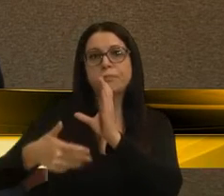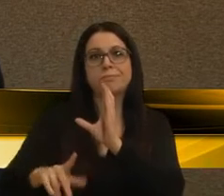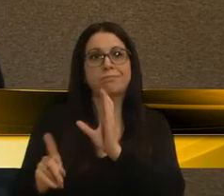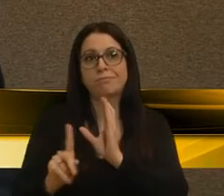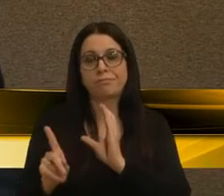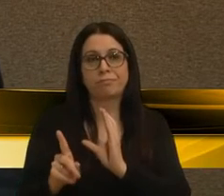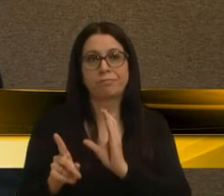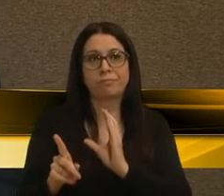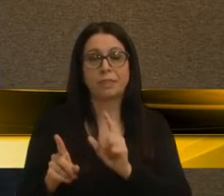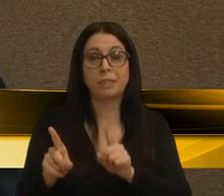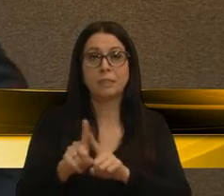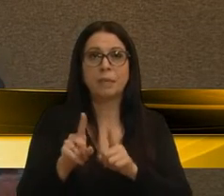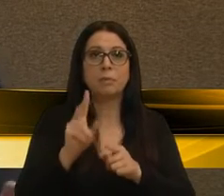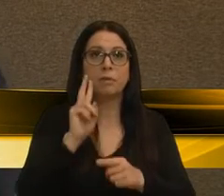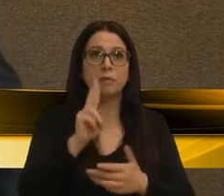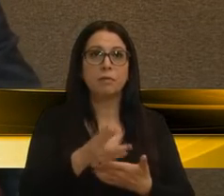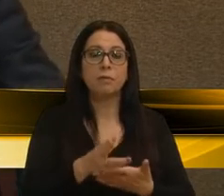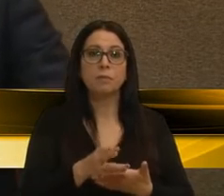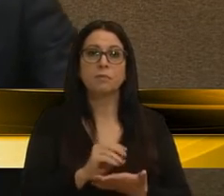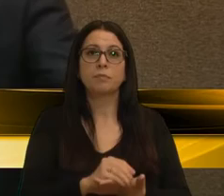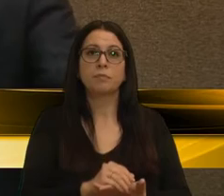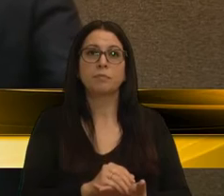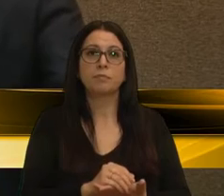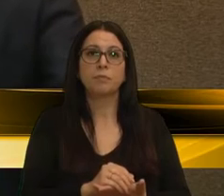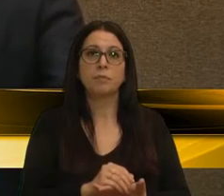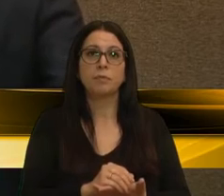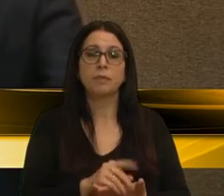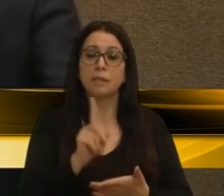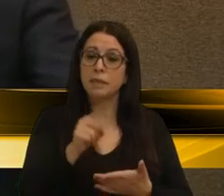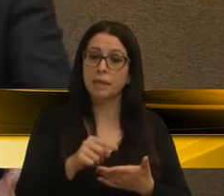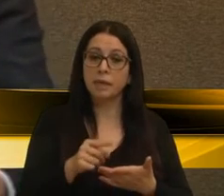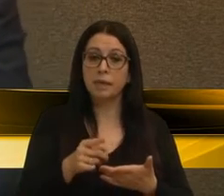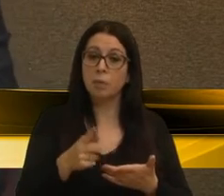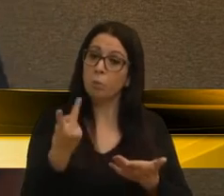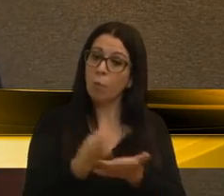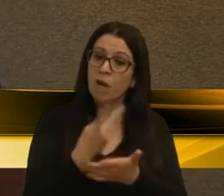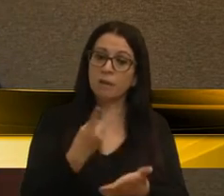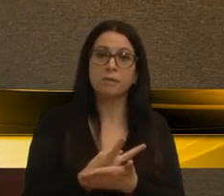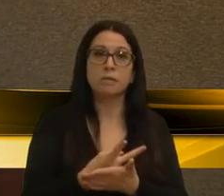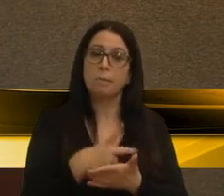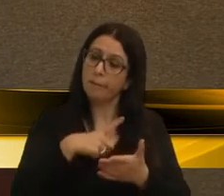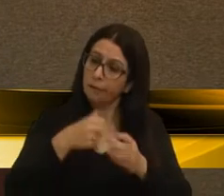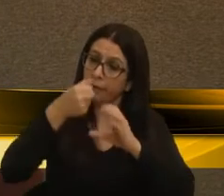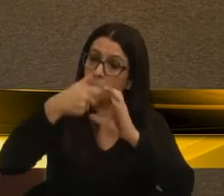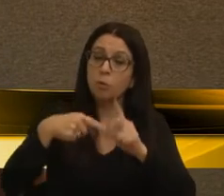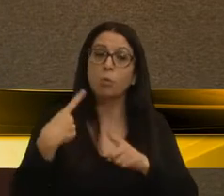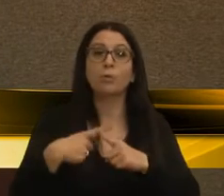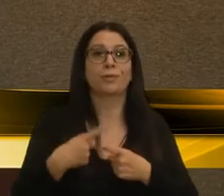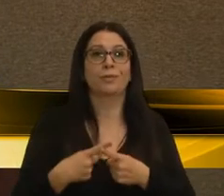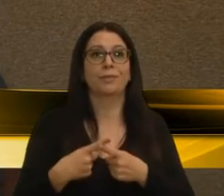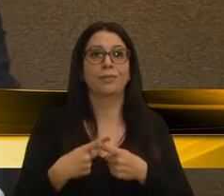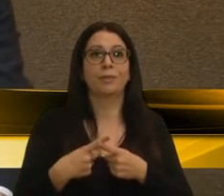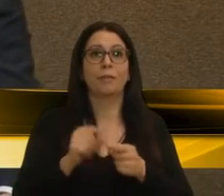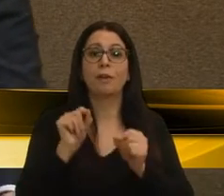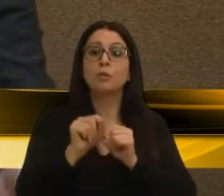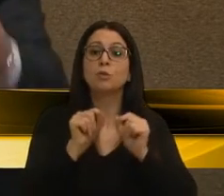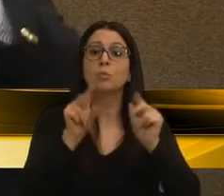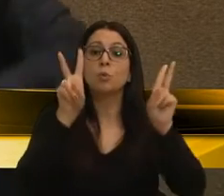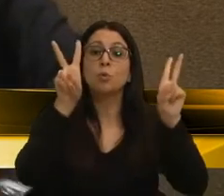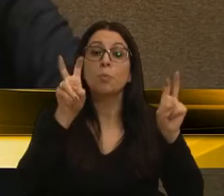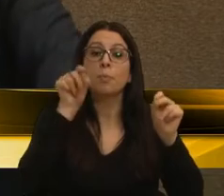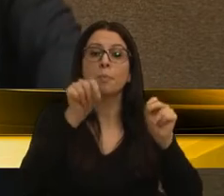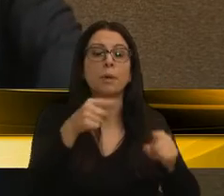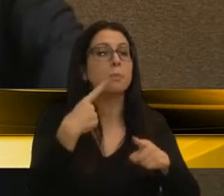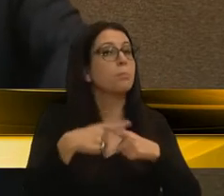ele sempre vem com a questão vício de origem. Mas dê a fundamentação, vá ao mérito da questão